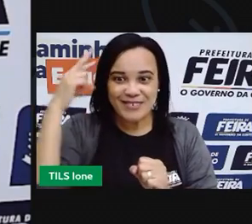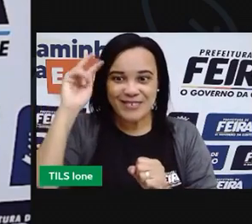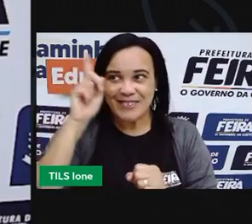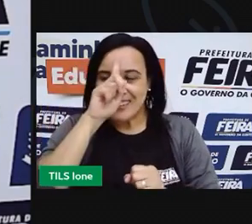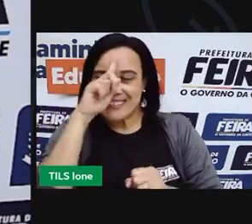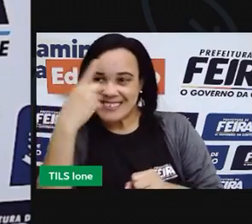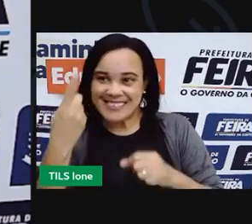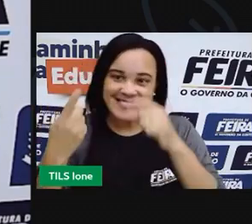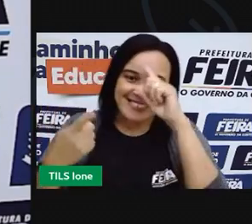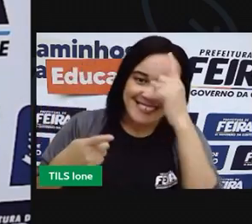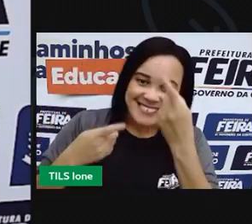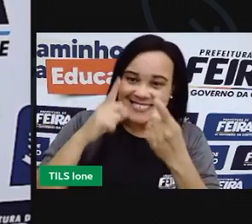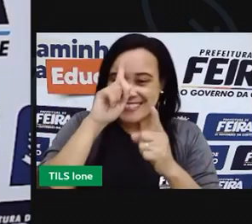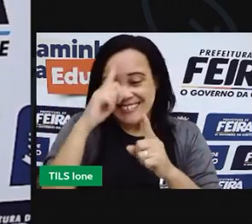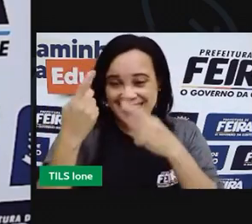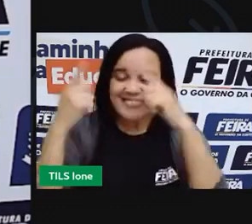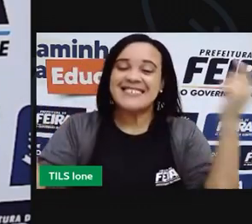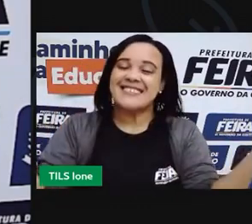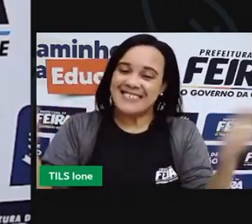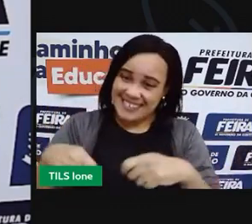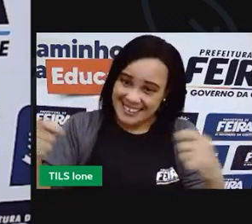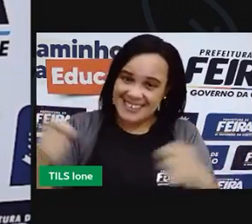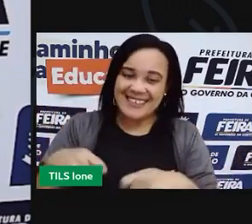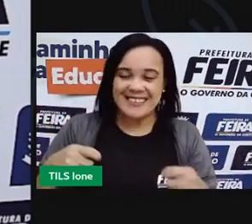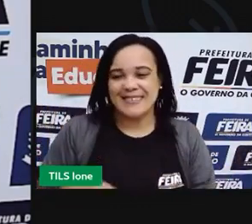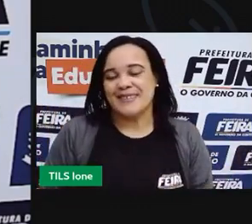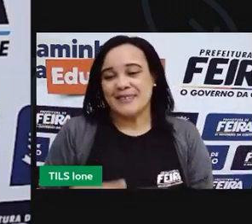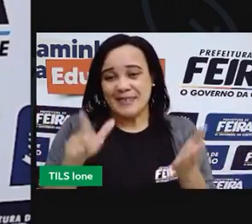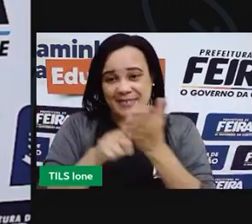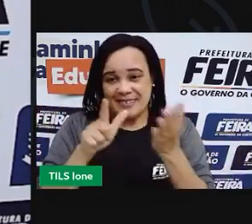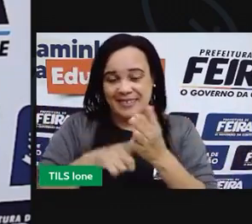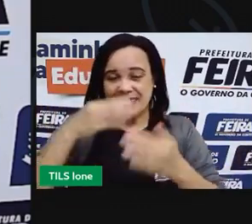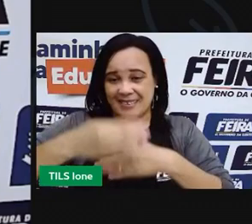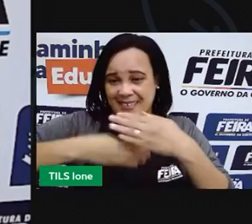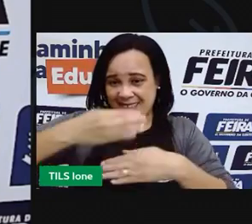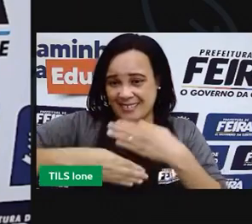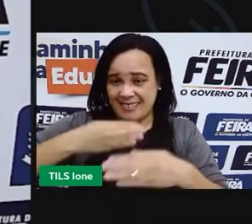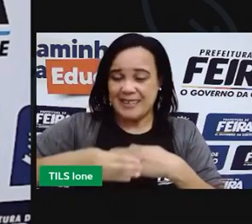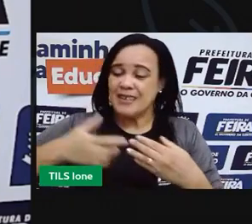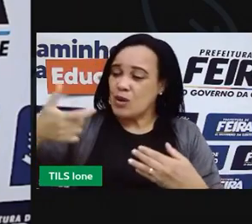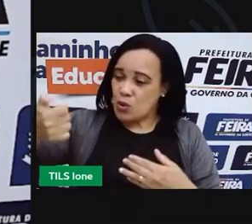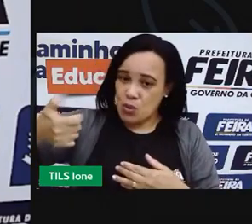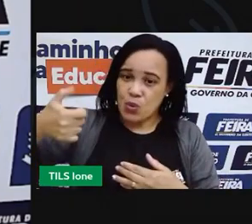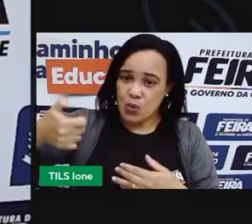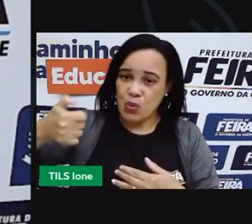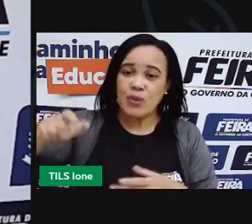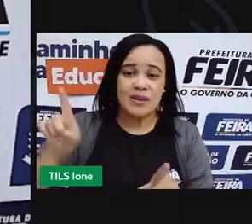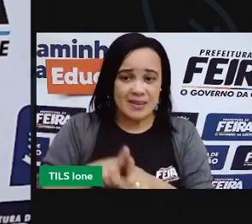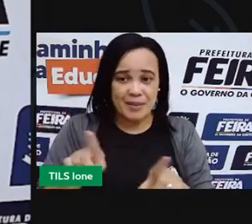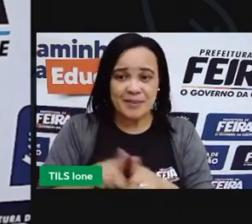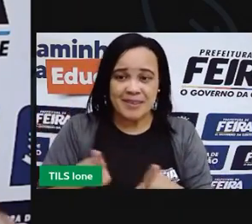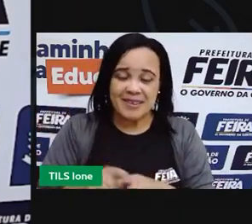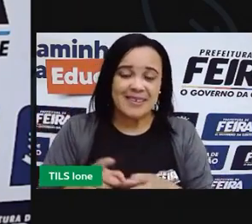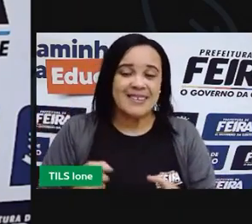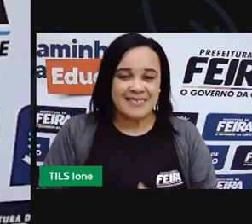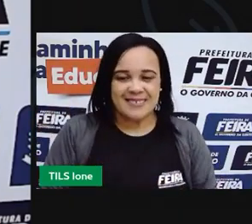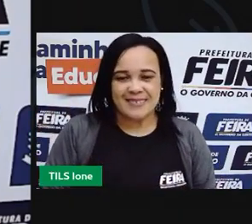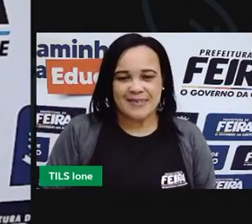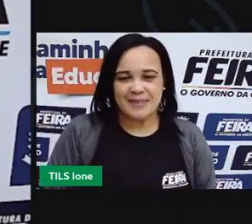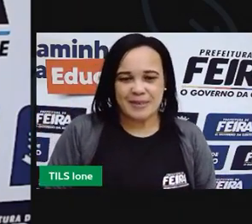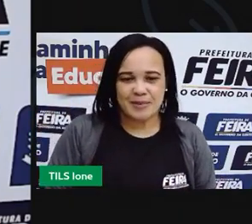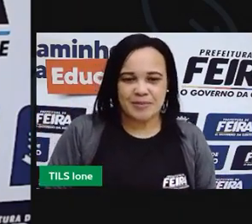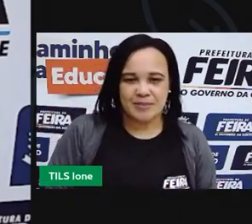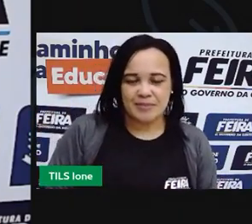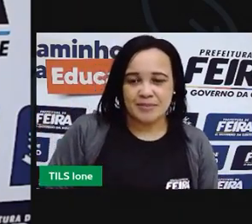rolos de papel higiênico e do borrifador. Para contar essa história dos três porquinhos, vocês